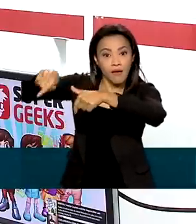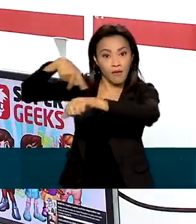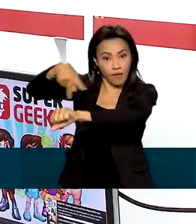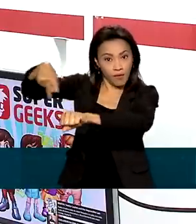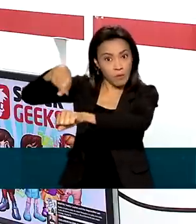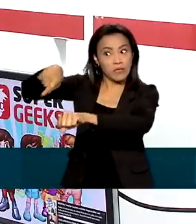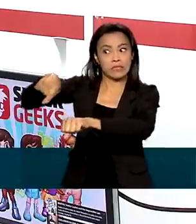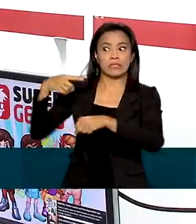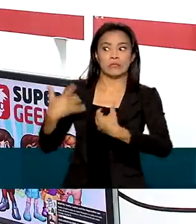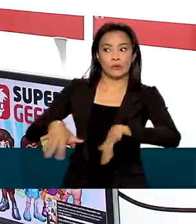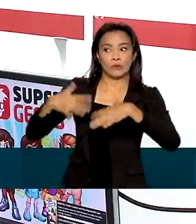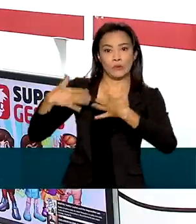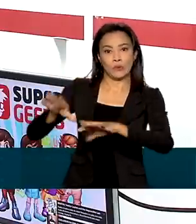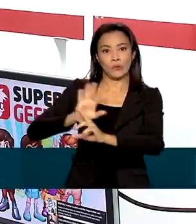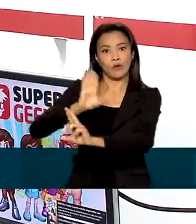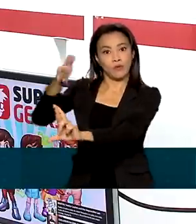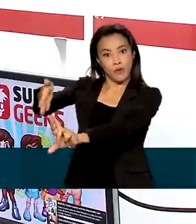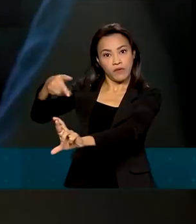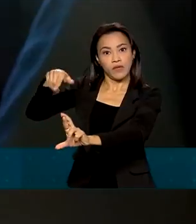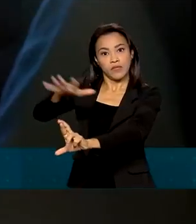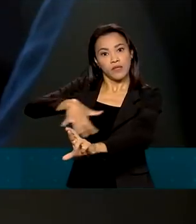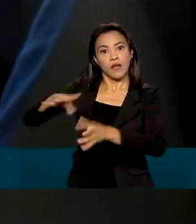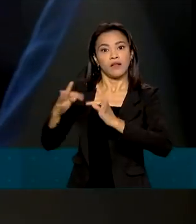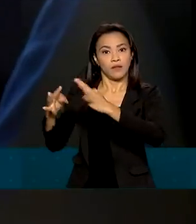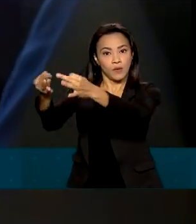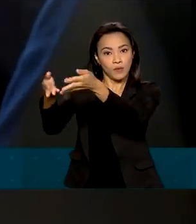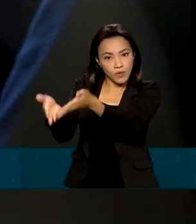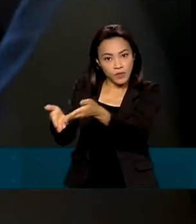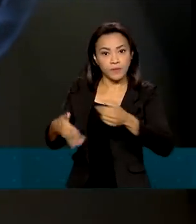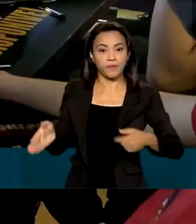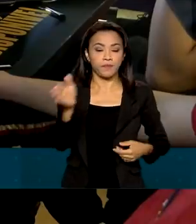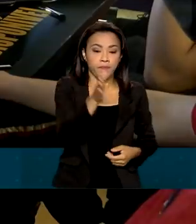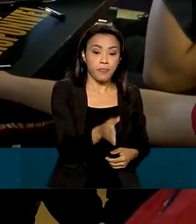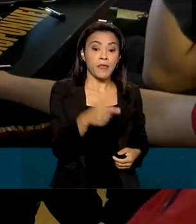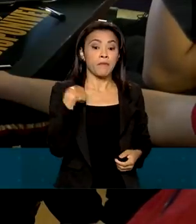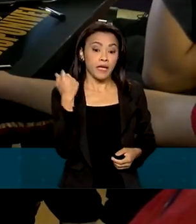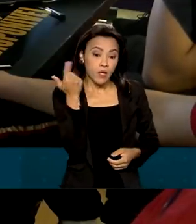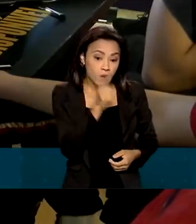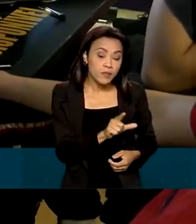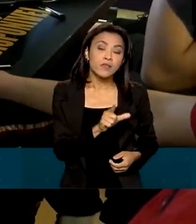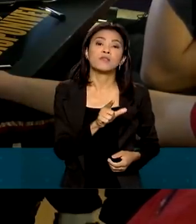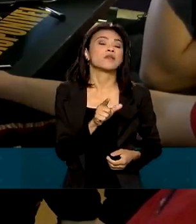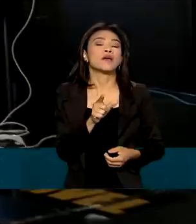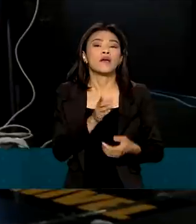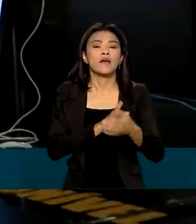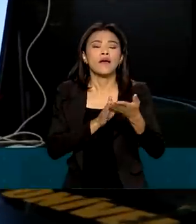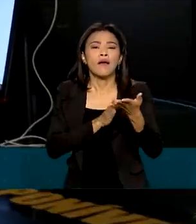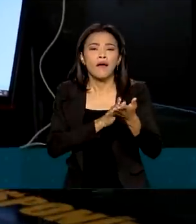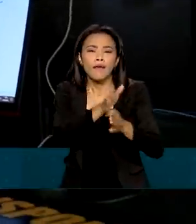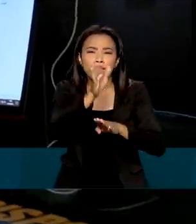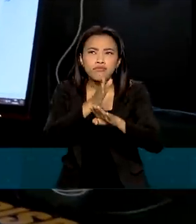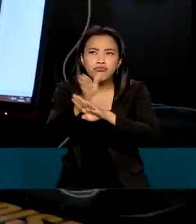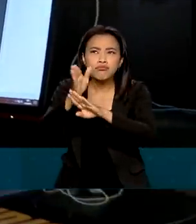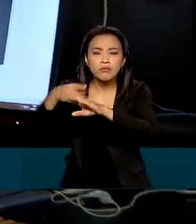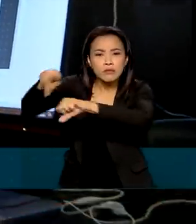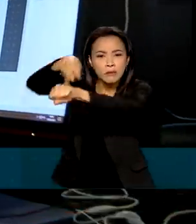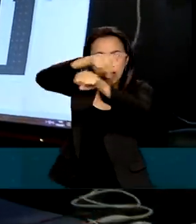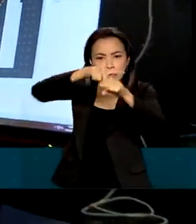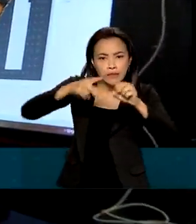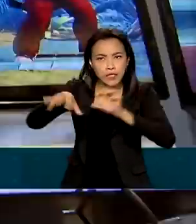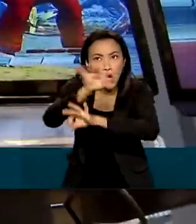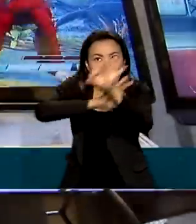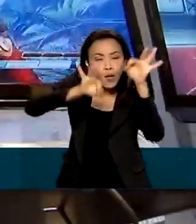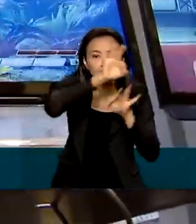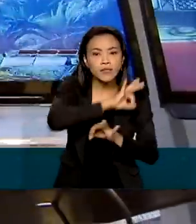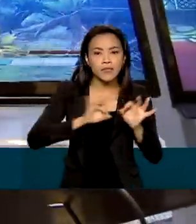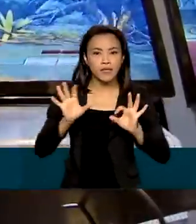nos diversos segmentos de tecnologia. E para que essa inserção no mercado internacional de games seja organizada e efetiva,